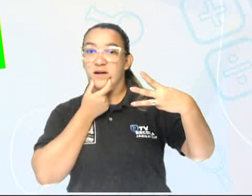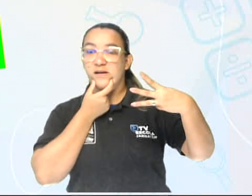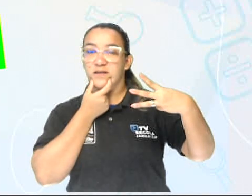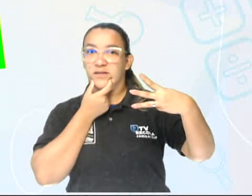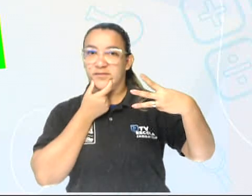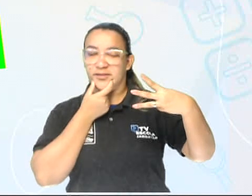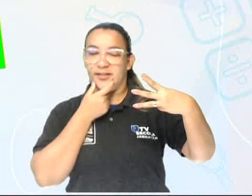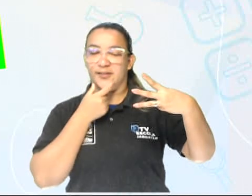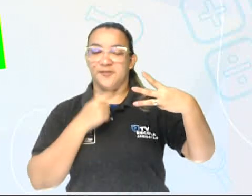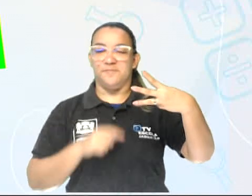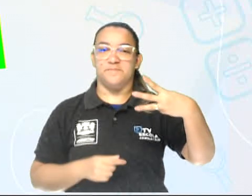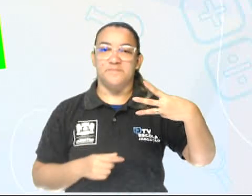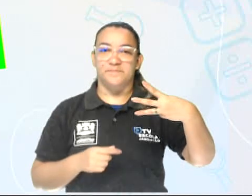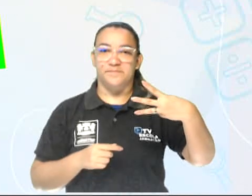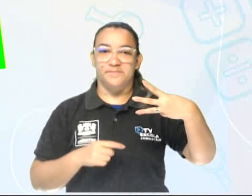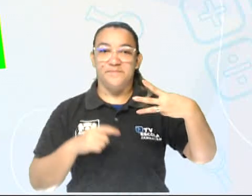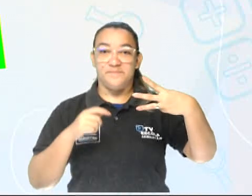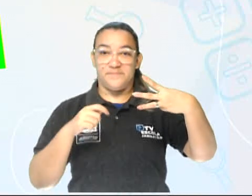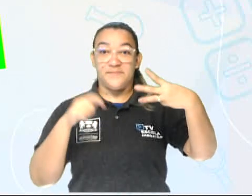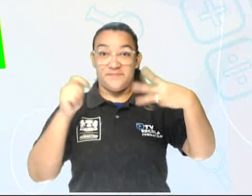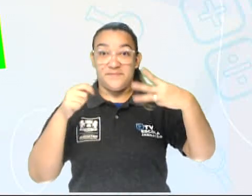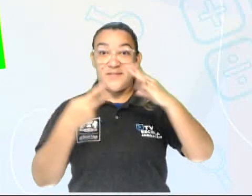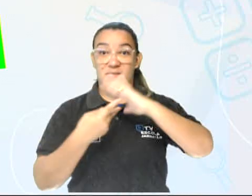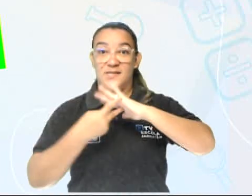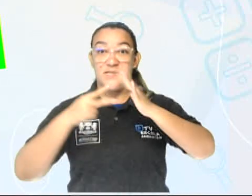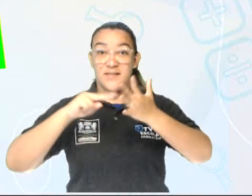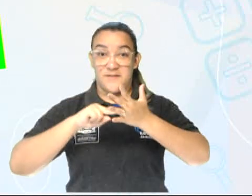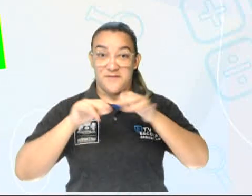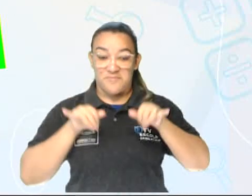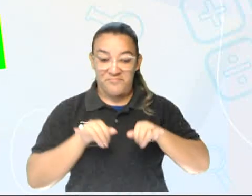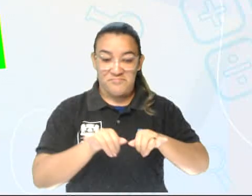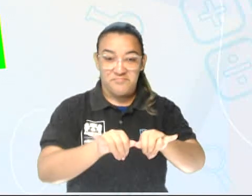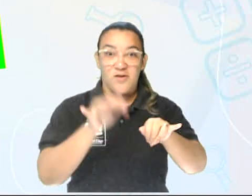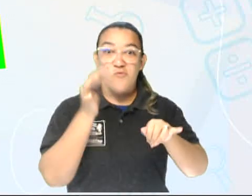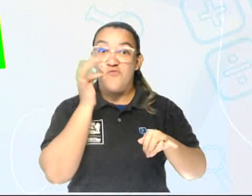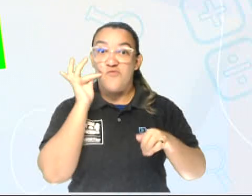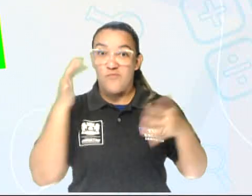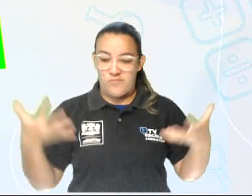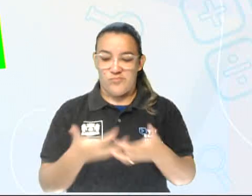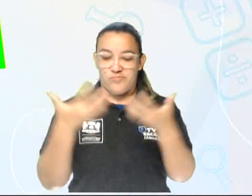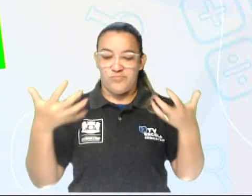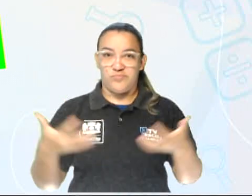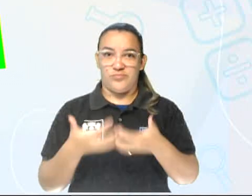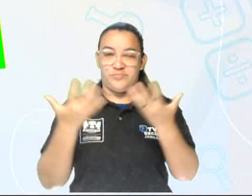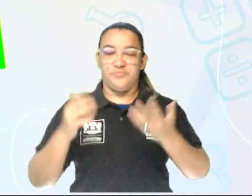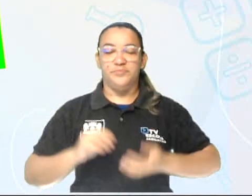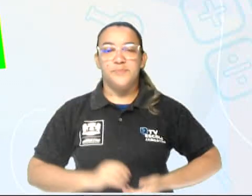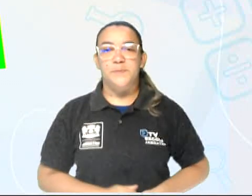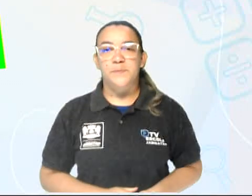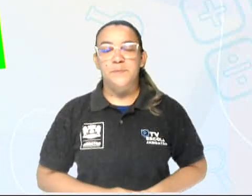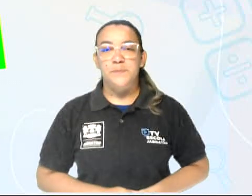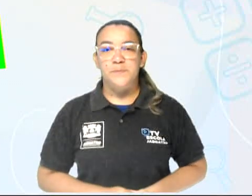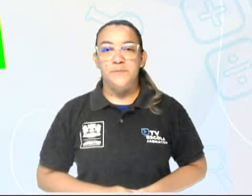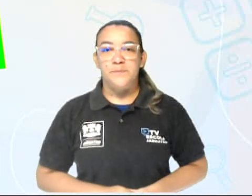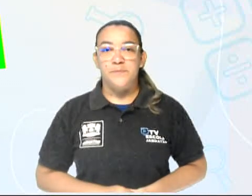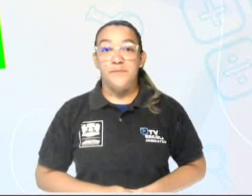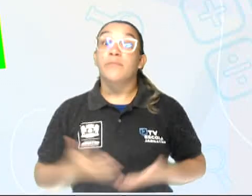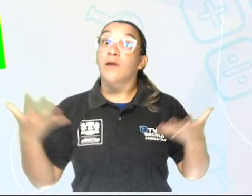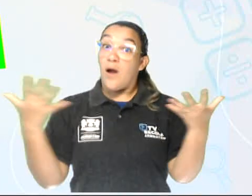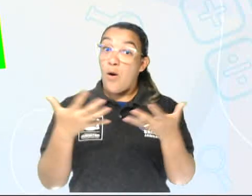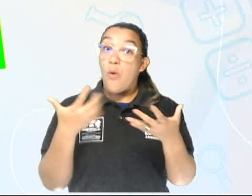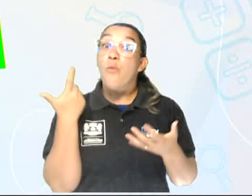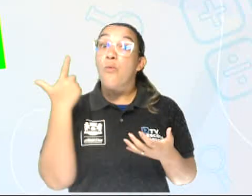e também a gente tem Green Market, certo? A nossa próxima palavra